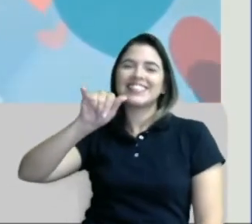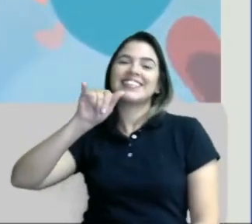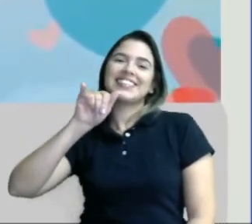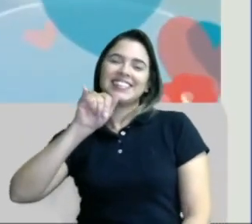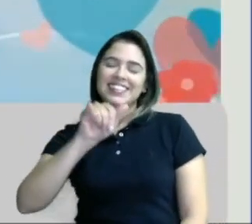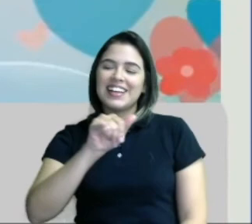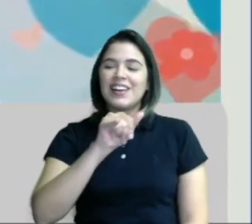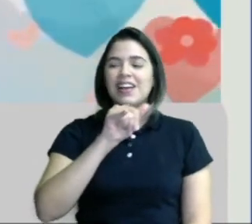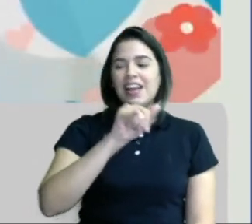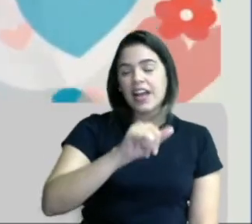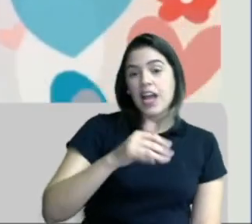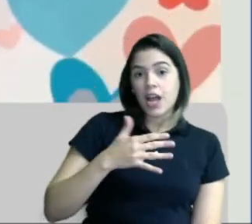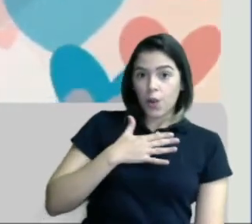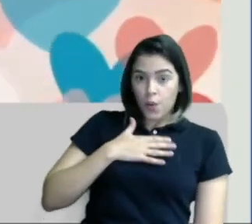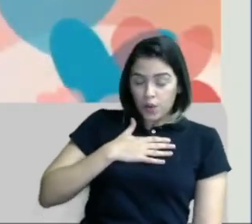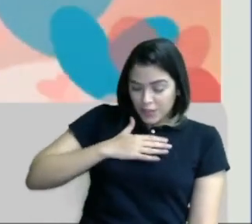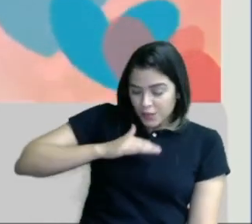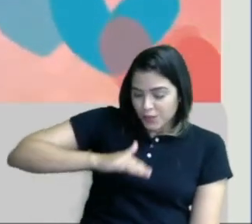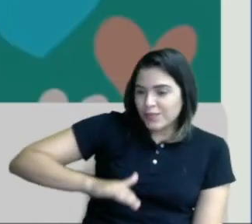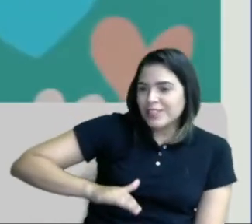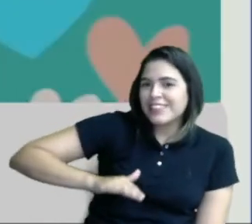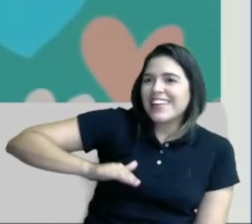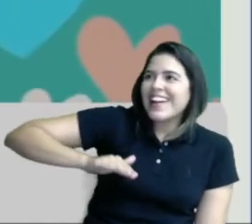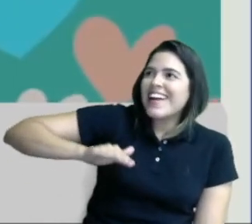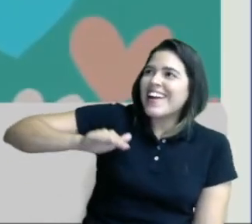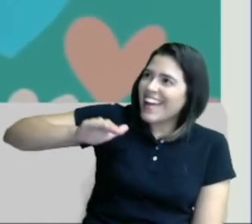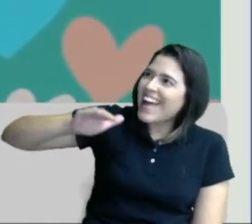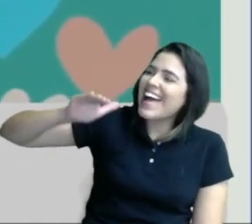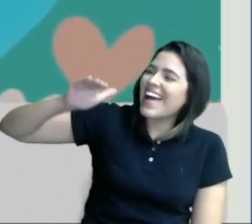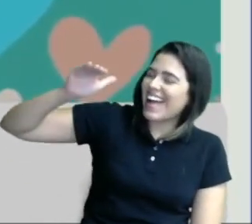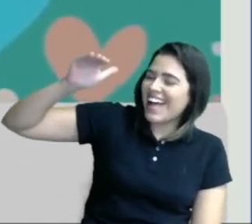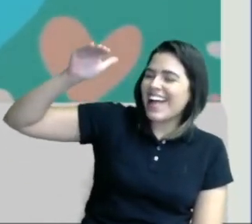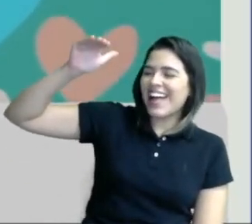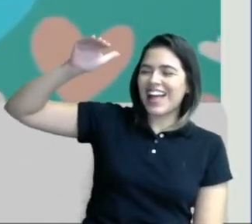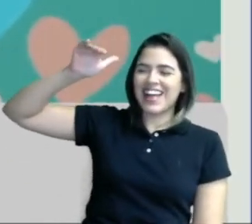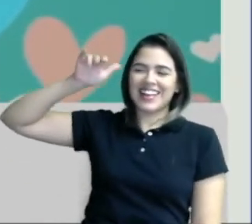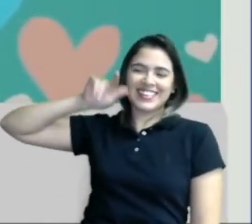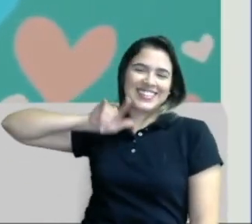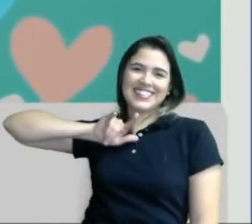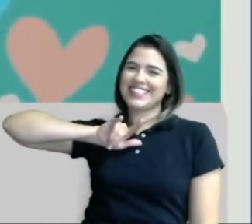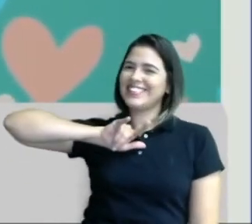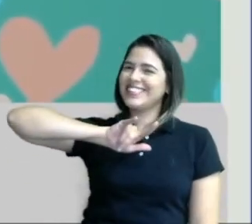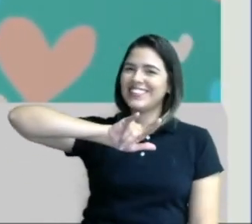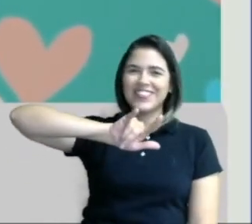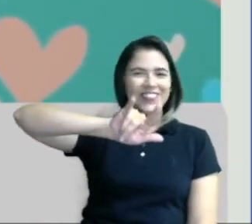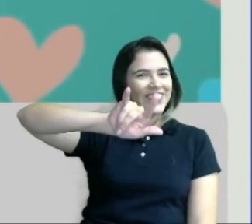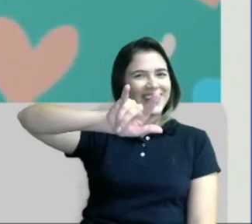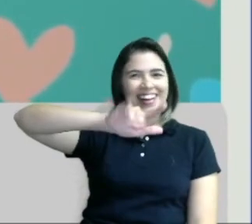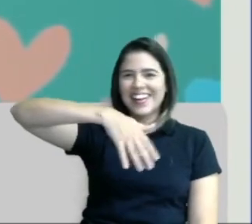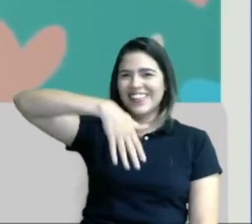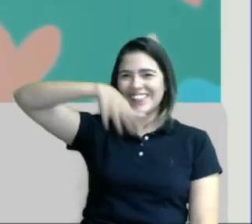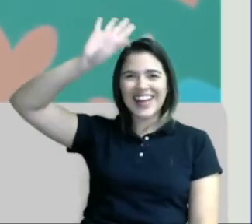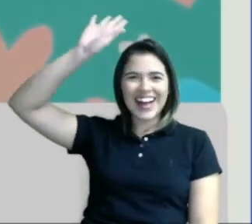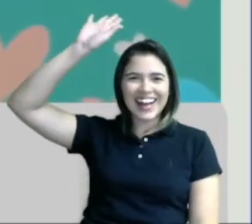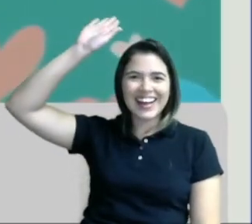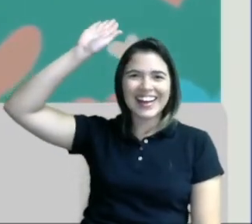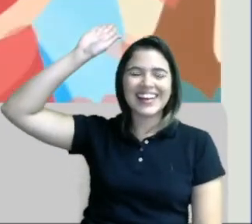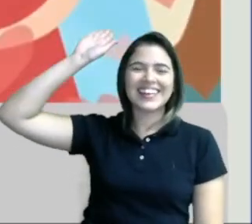E quando eu crescer, vou te amar muito mais.